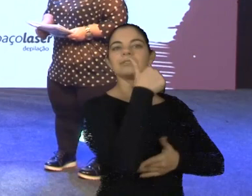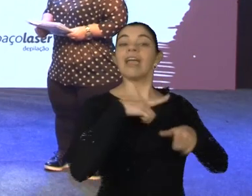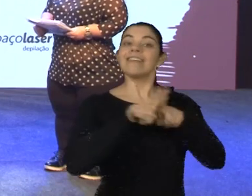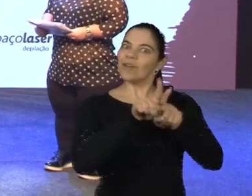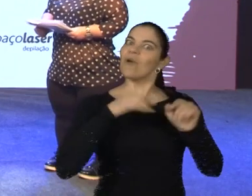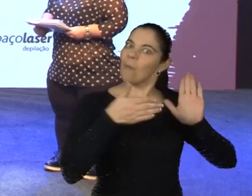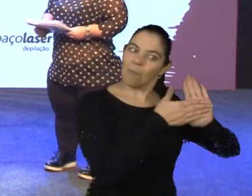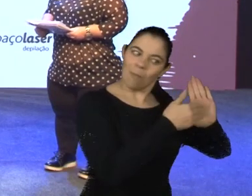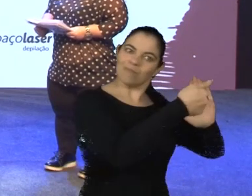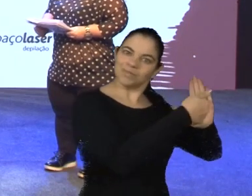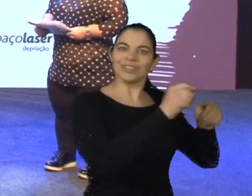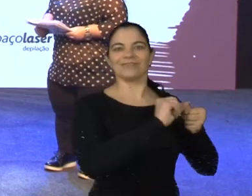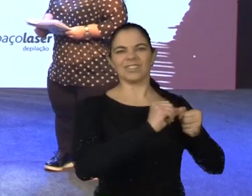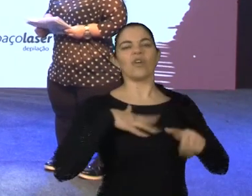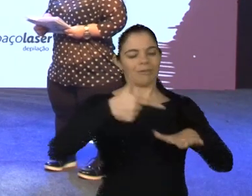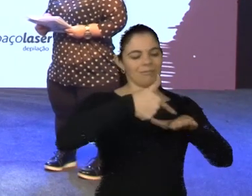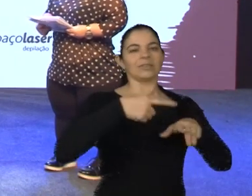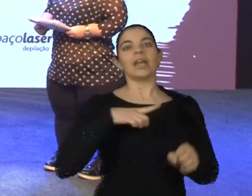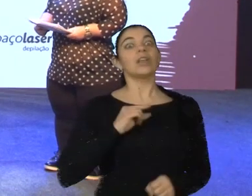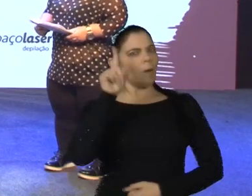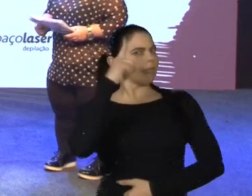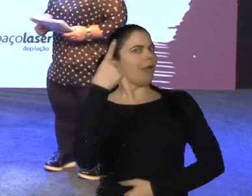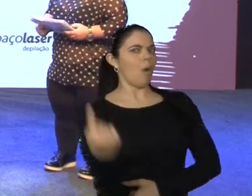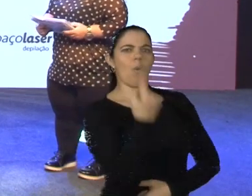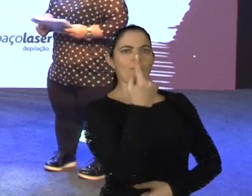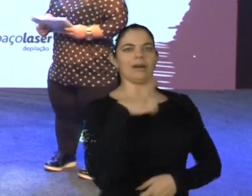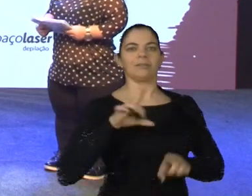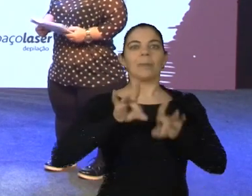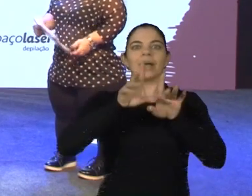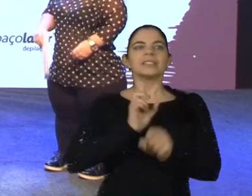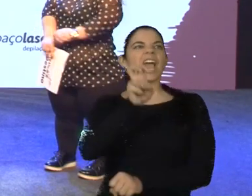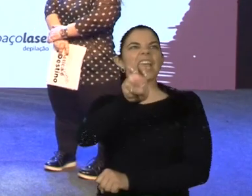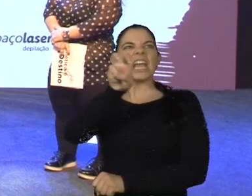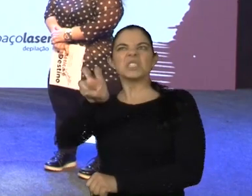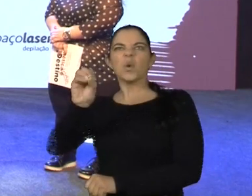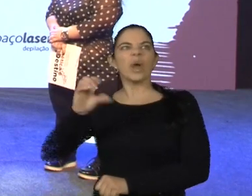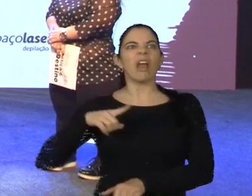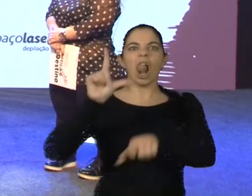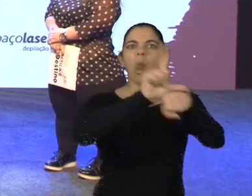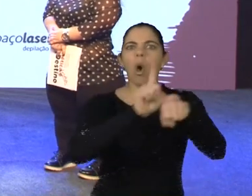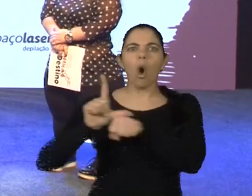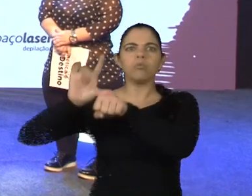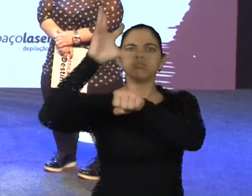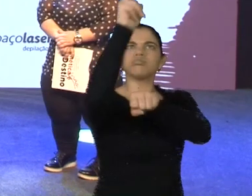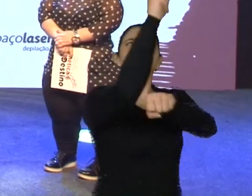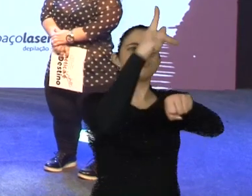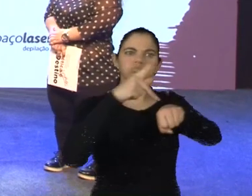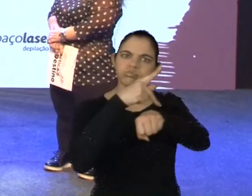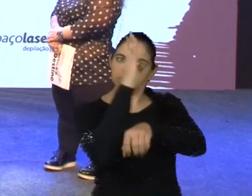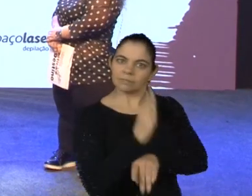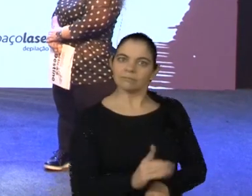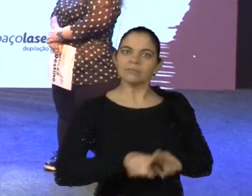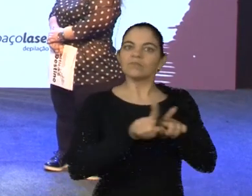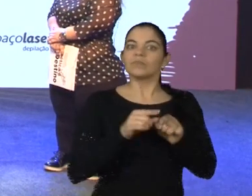propósito que a gente tem na Espaço Laser. Então, a ideia aqui é uma só. Nas 550 lojas da Espaço Laser em todo o Brasil, teremos pessoas especiais